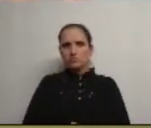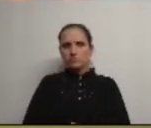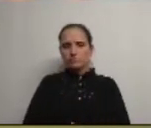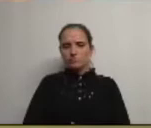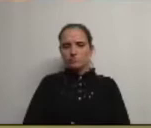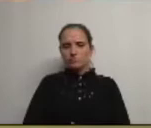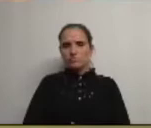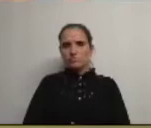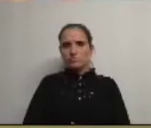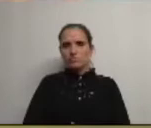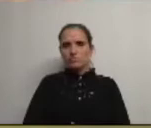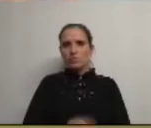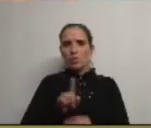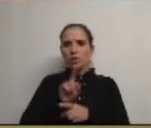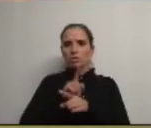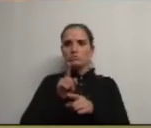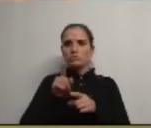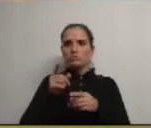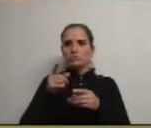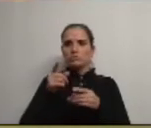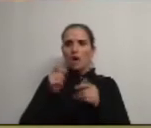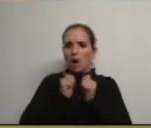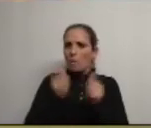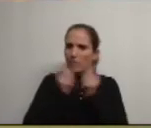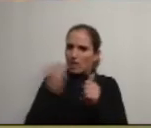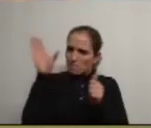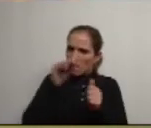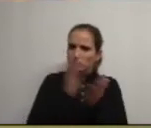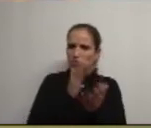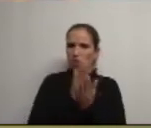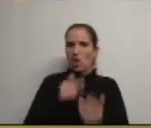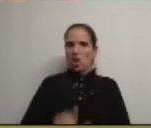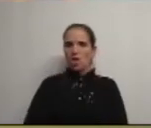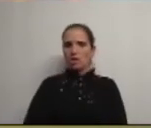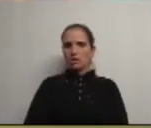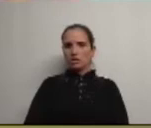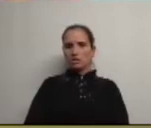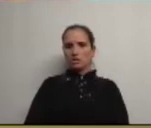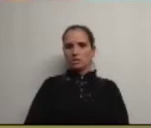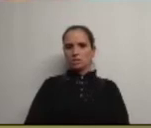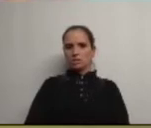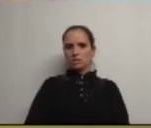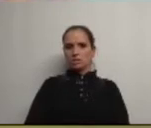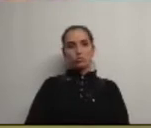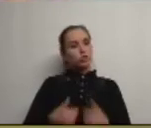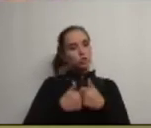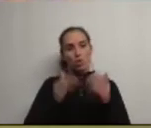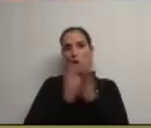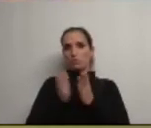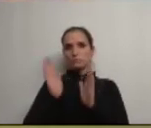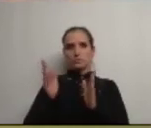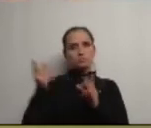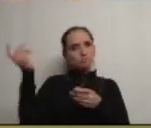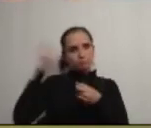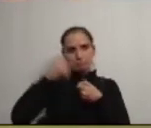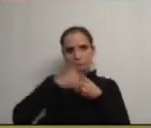e que não se vão ter de dedicar e acompanhar mais a sua escola é porque vão ser todos chamados ok?